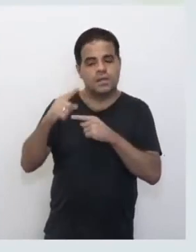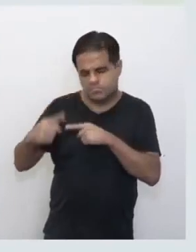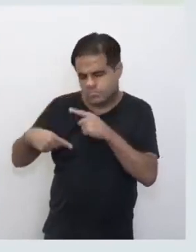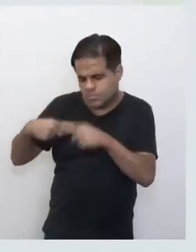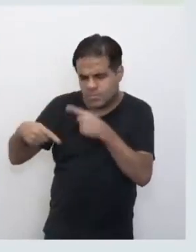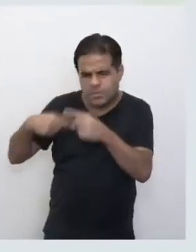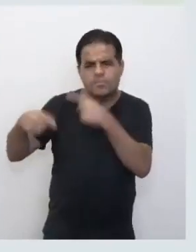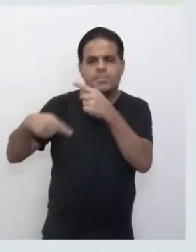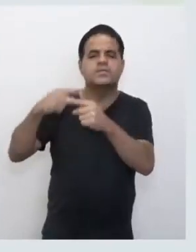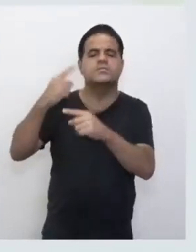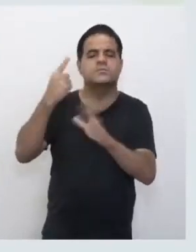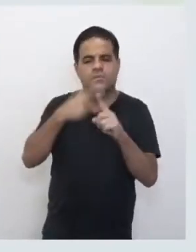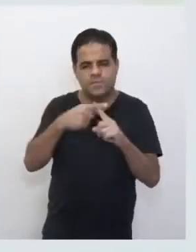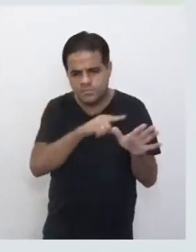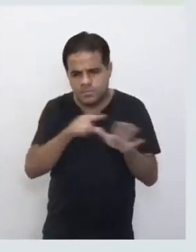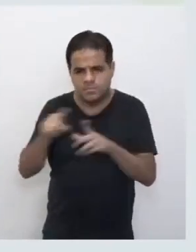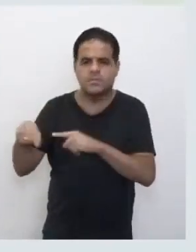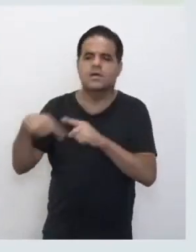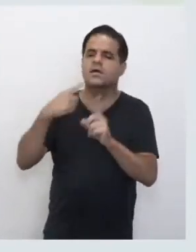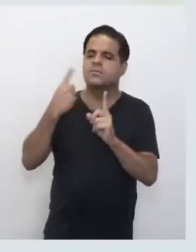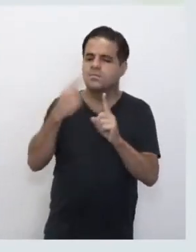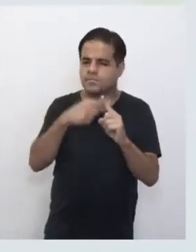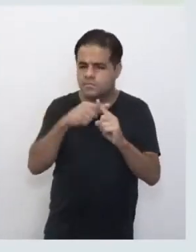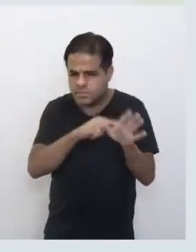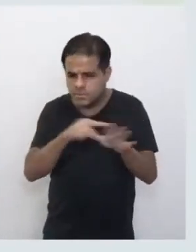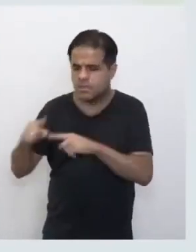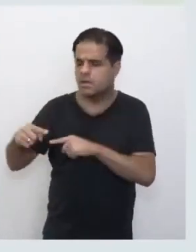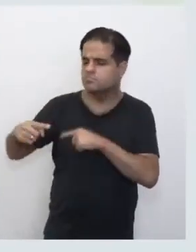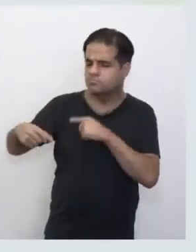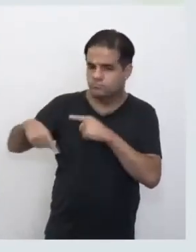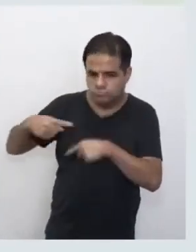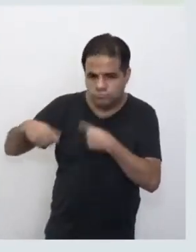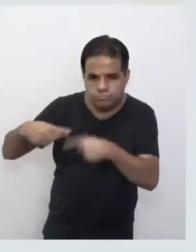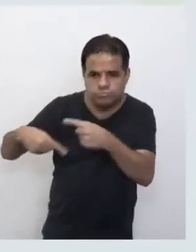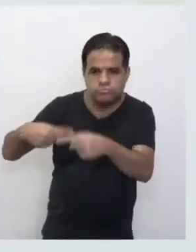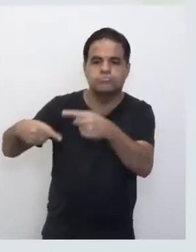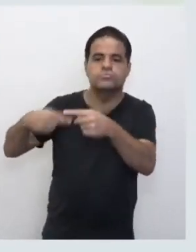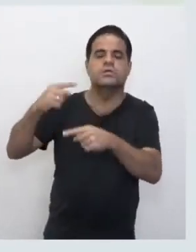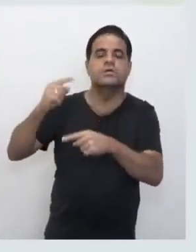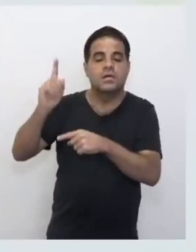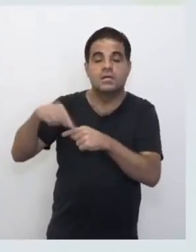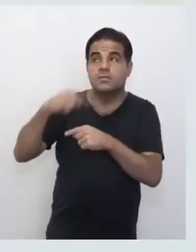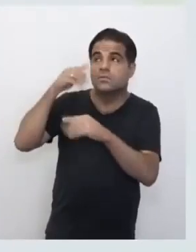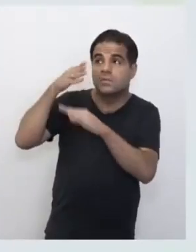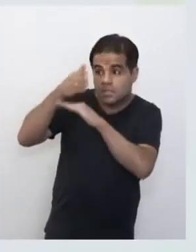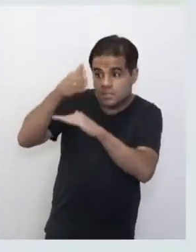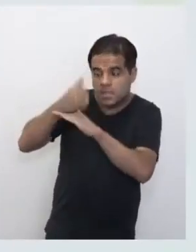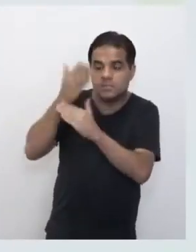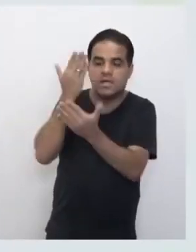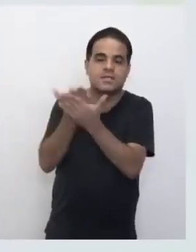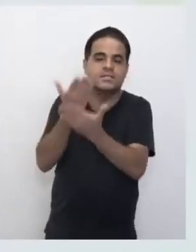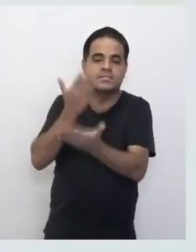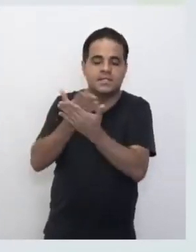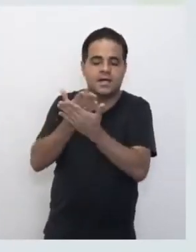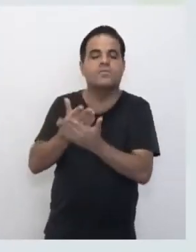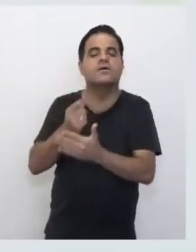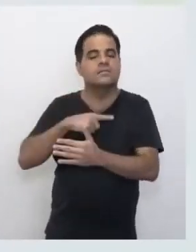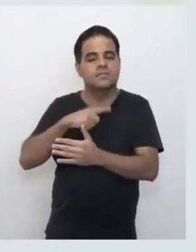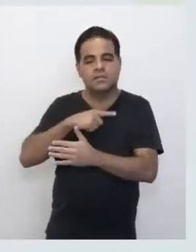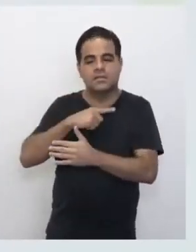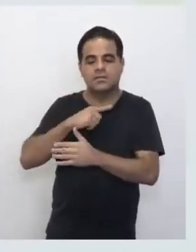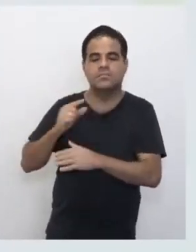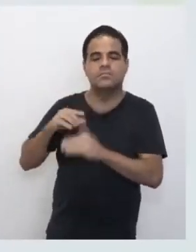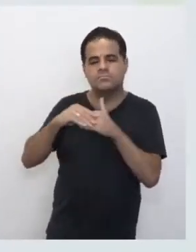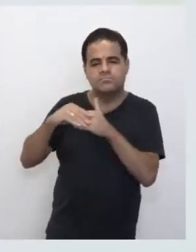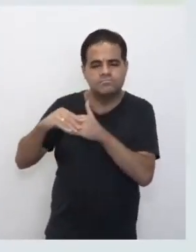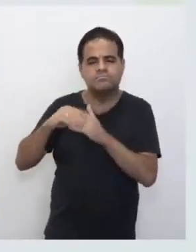semanalmente, tá? Então, aqui você também tem acesso às suas aulas. Então, a gente tem aqui um